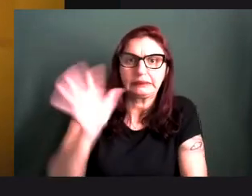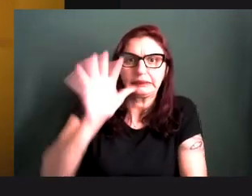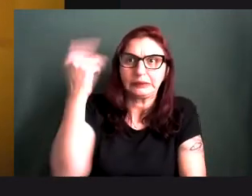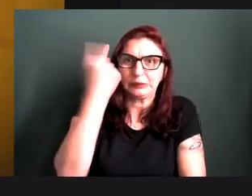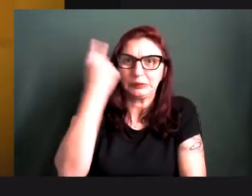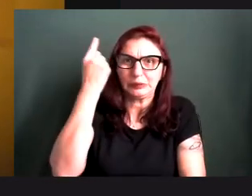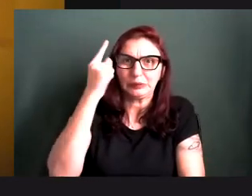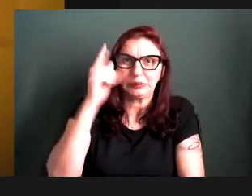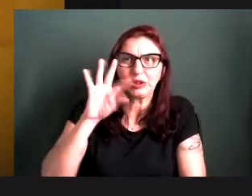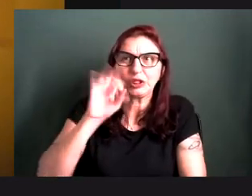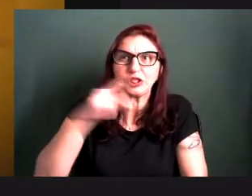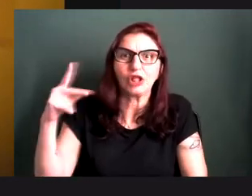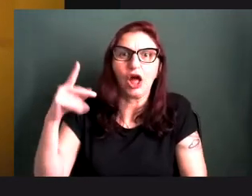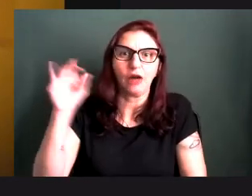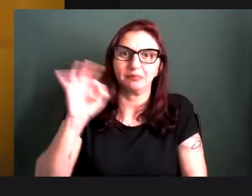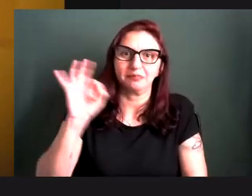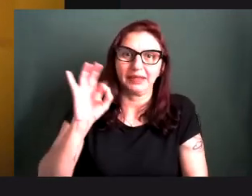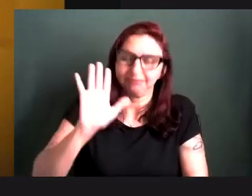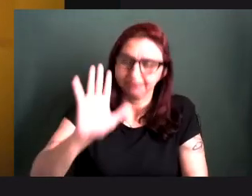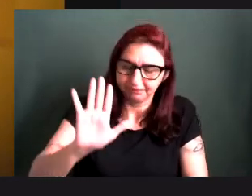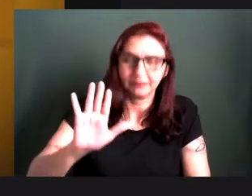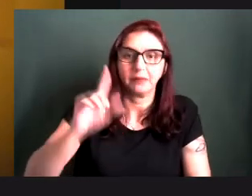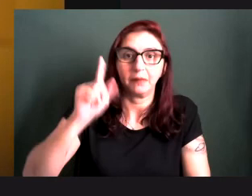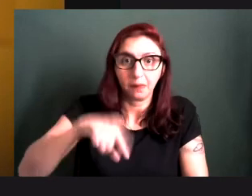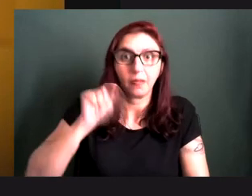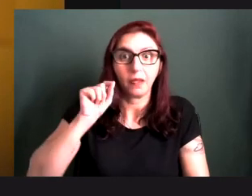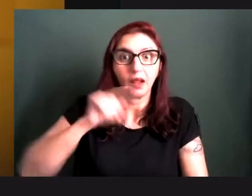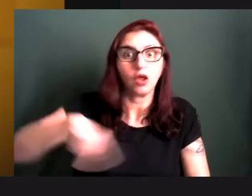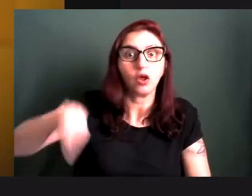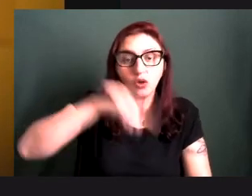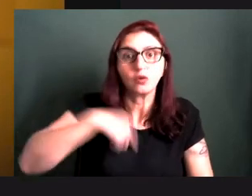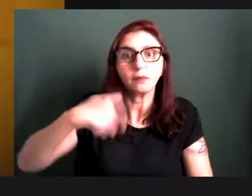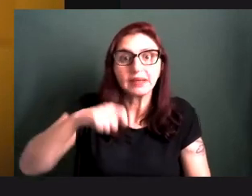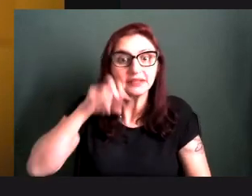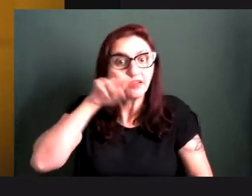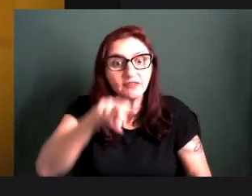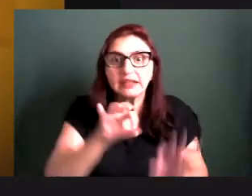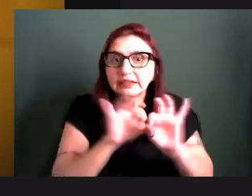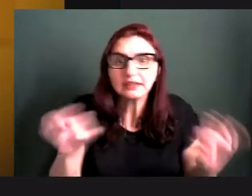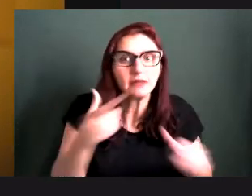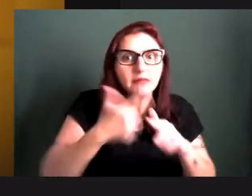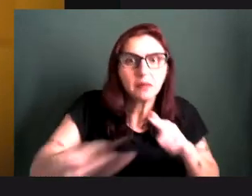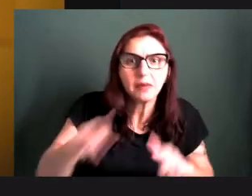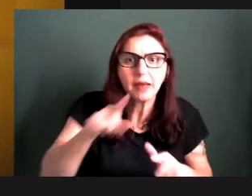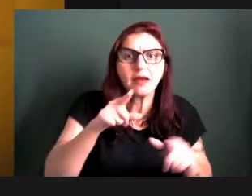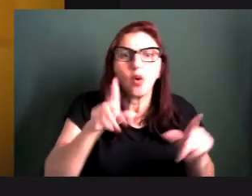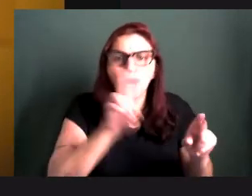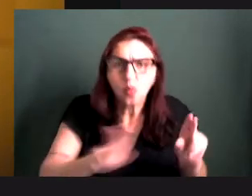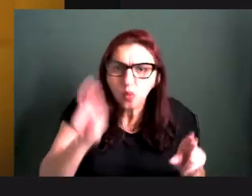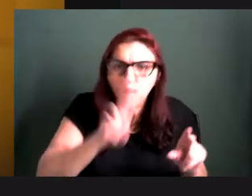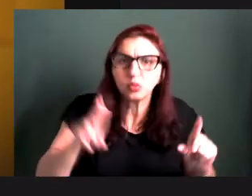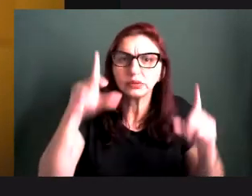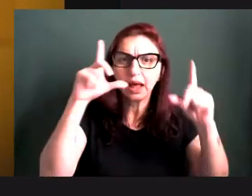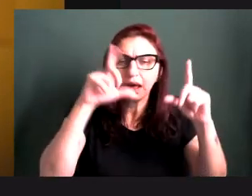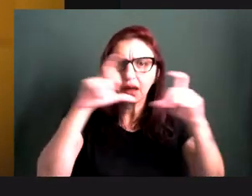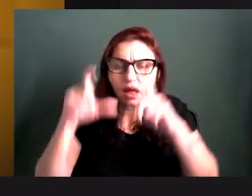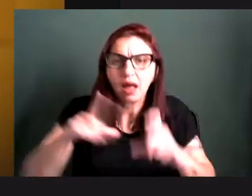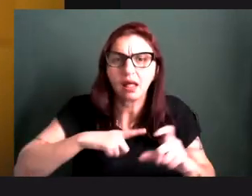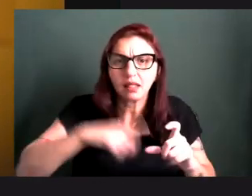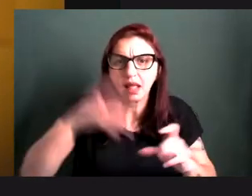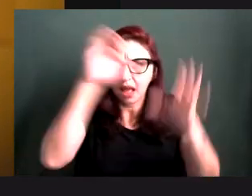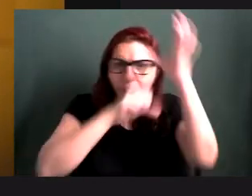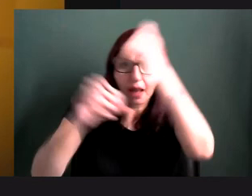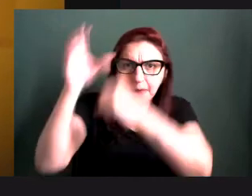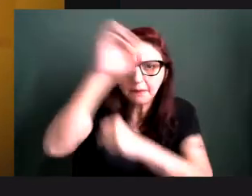aquela tremenda leite, queria ter tudo isso, mas o mínimo é mais, e você consegue, tendo o olhar, tendo o cuidado, tendo o carinho, e fazendo